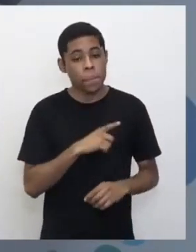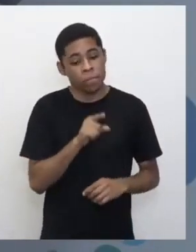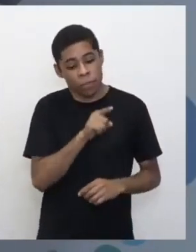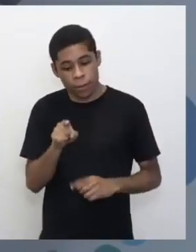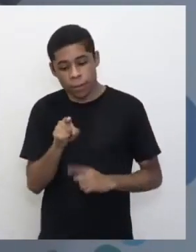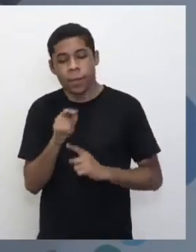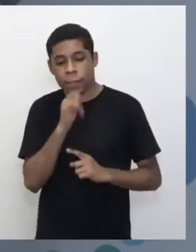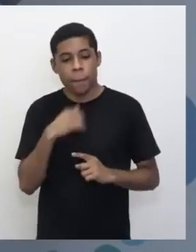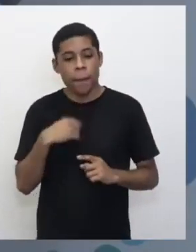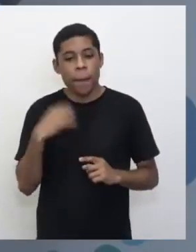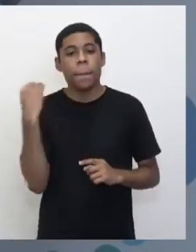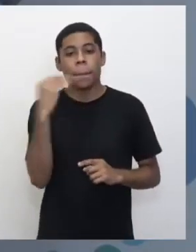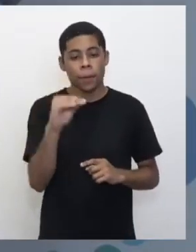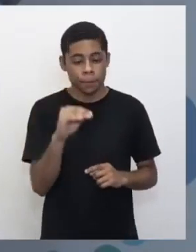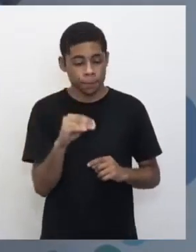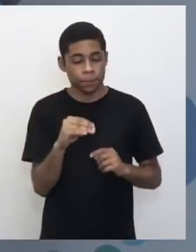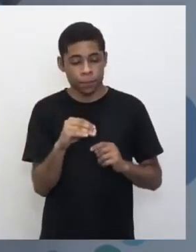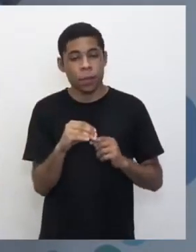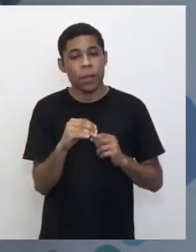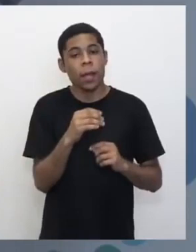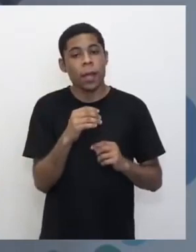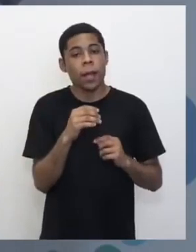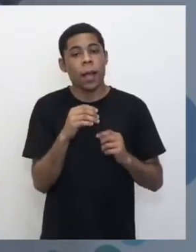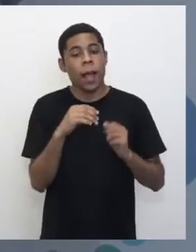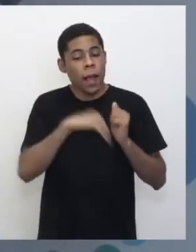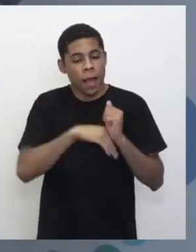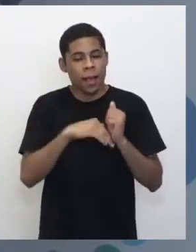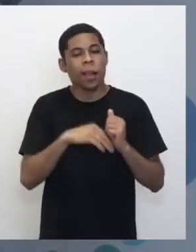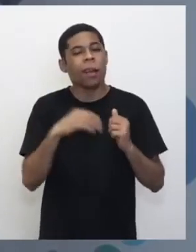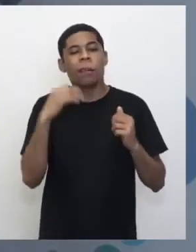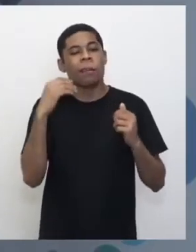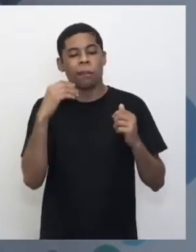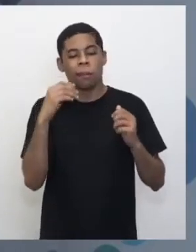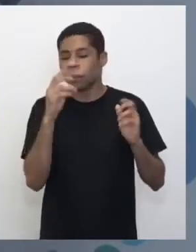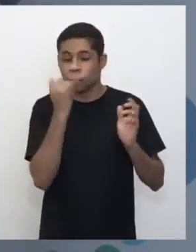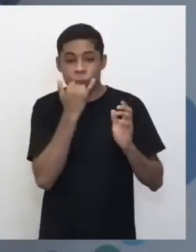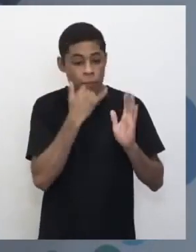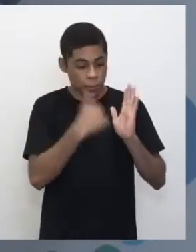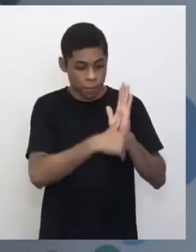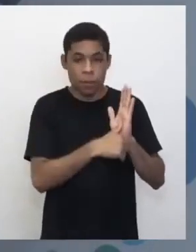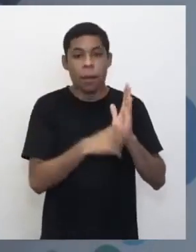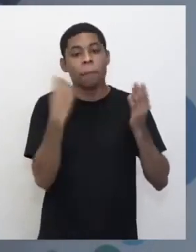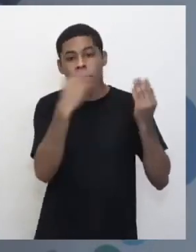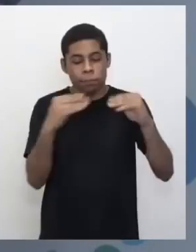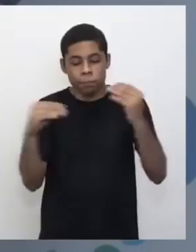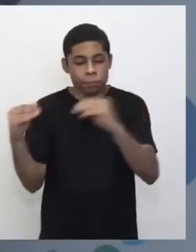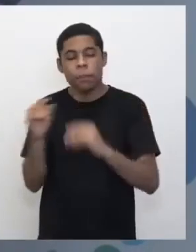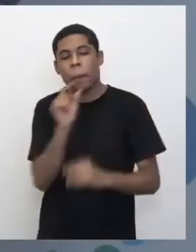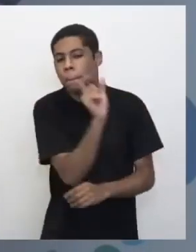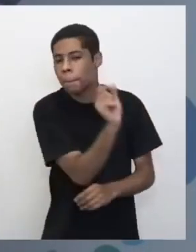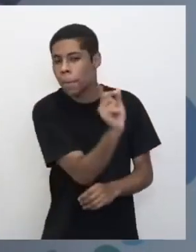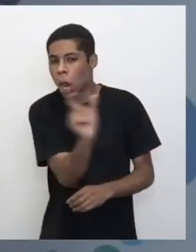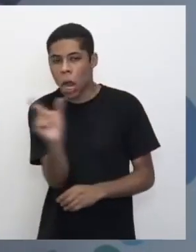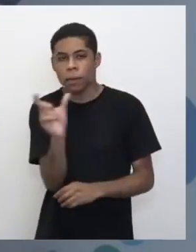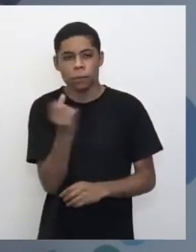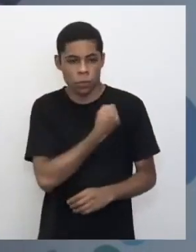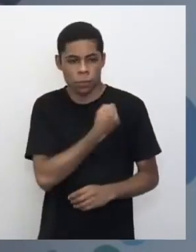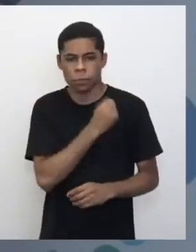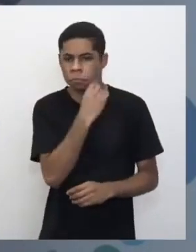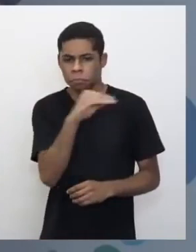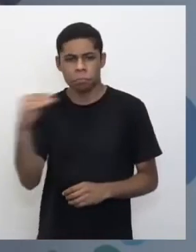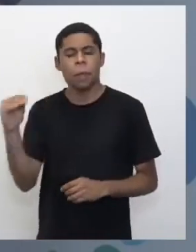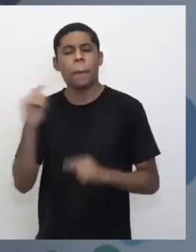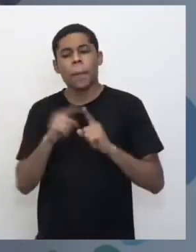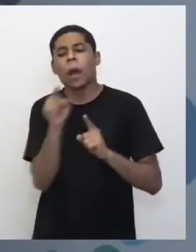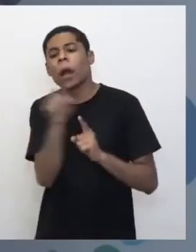RG, o número e o SP, o dígito ali excluíram. Desistiram do dígito do meu RG. Então, justamente, se eu tentar logar no aplicativo com